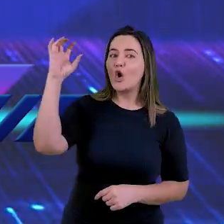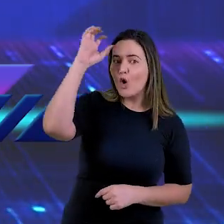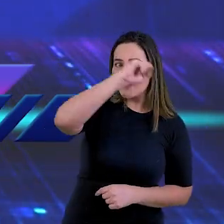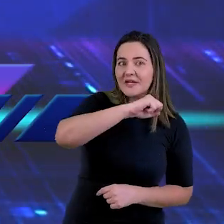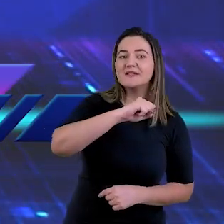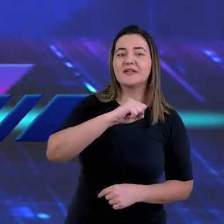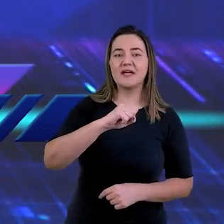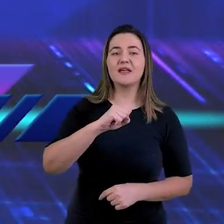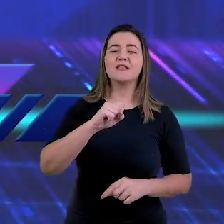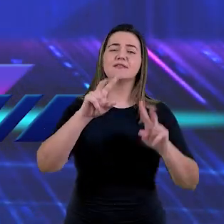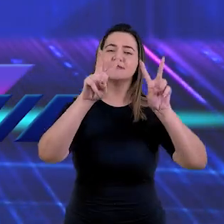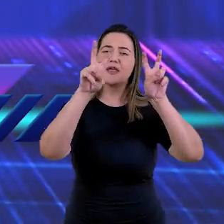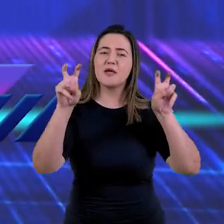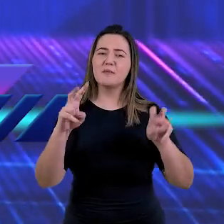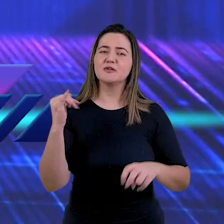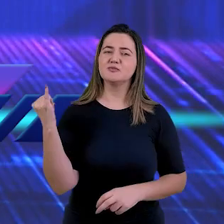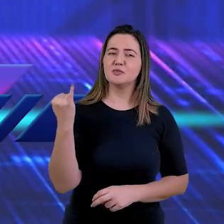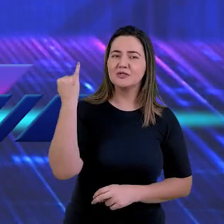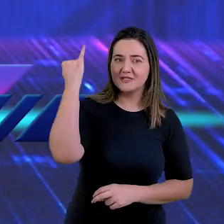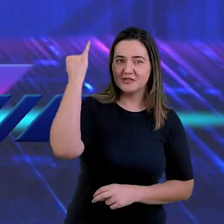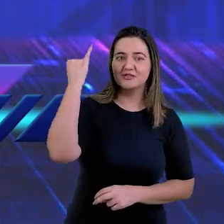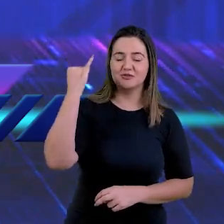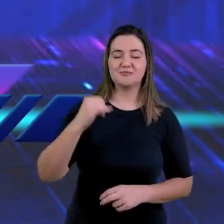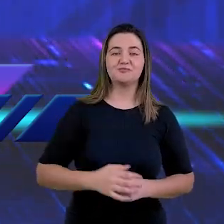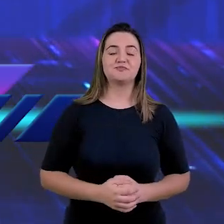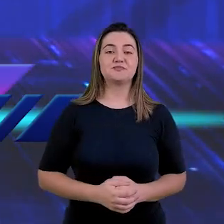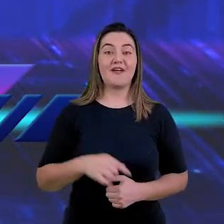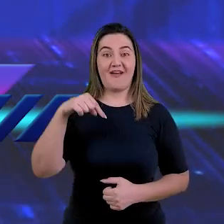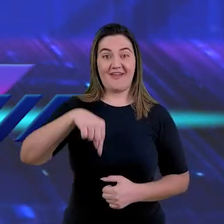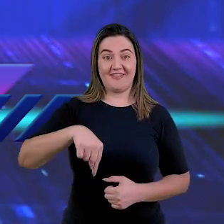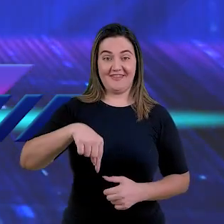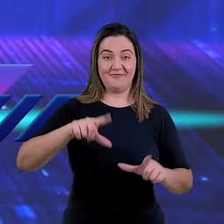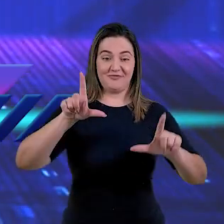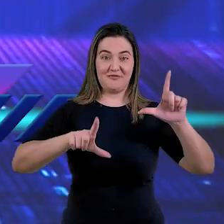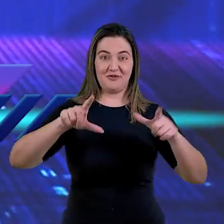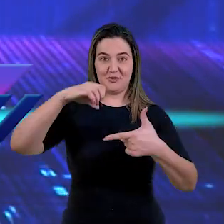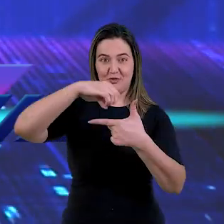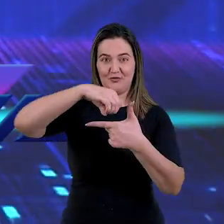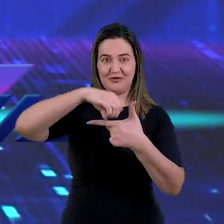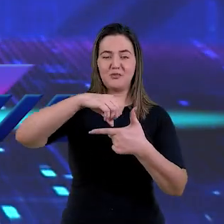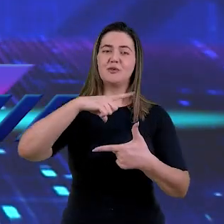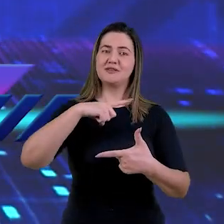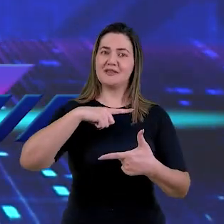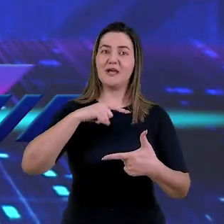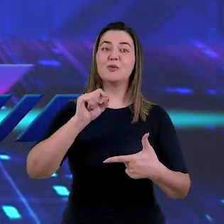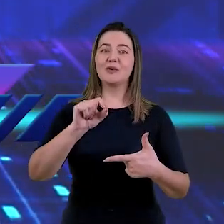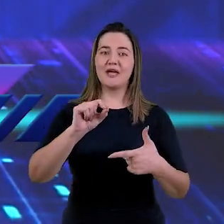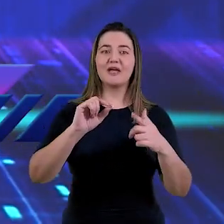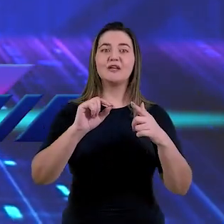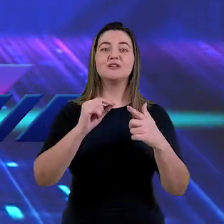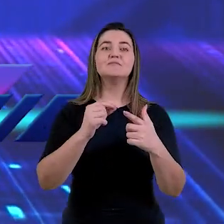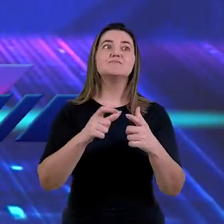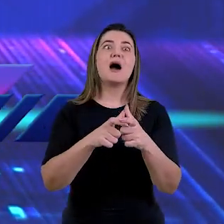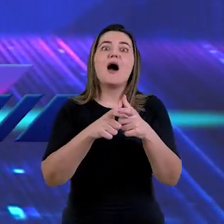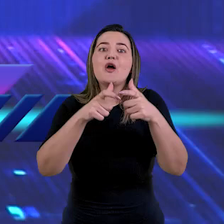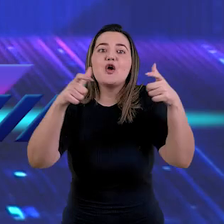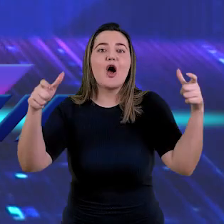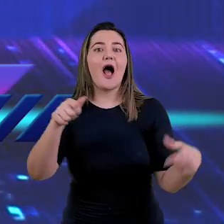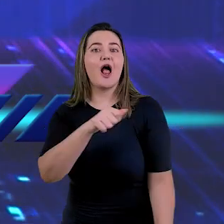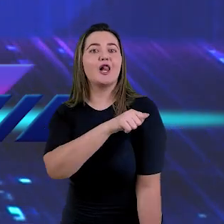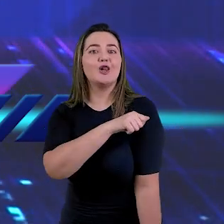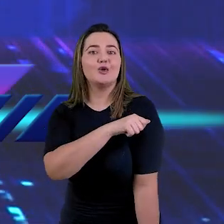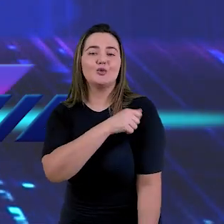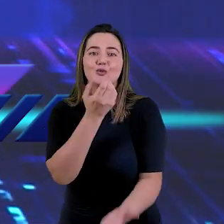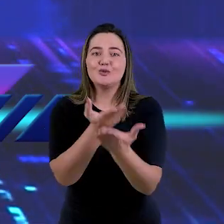compreender grandes temas da Palavra do Senhor. Aqui no Novo Tempo nós temos a melhor e maior escola